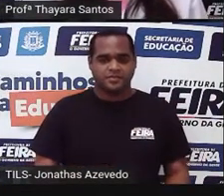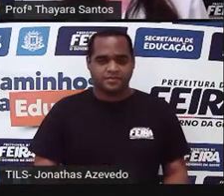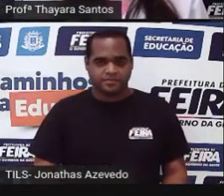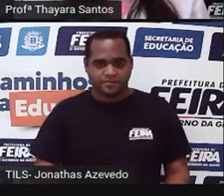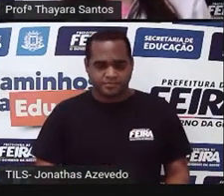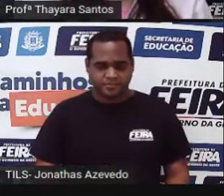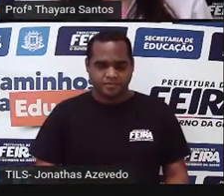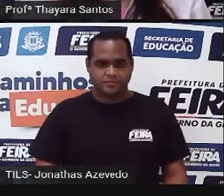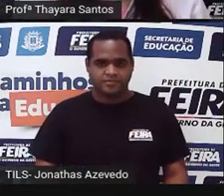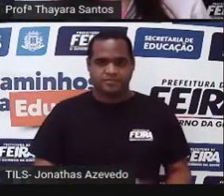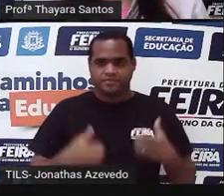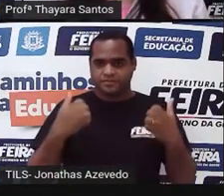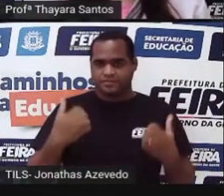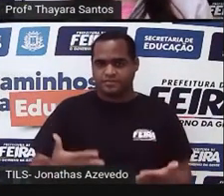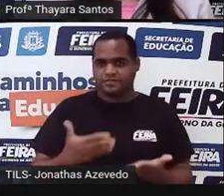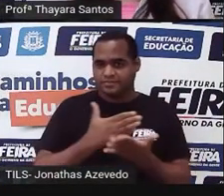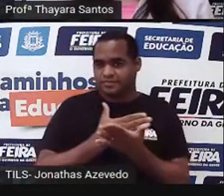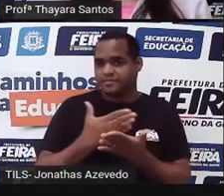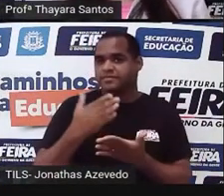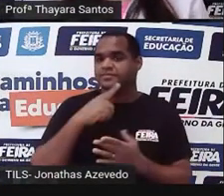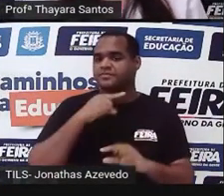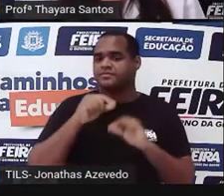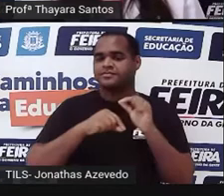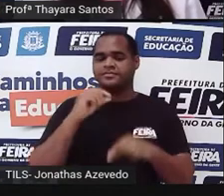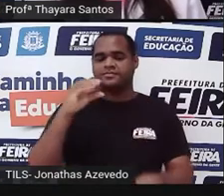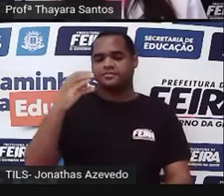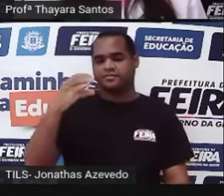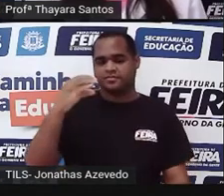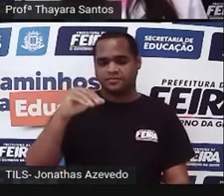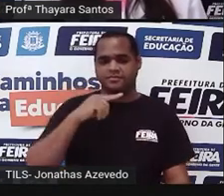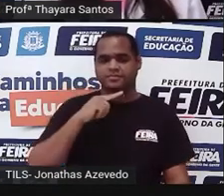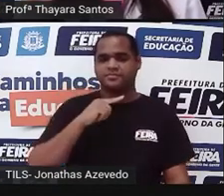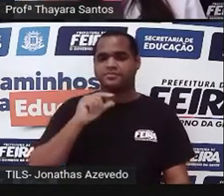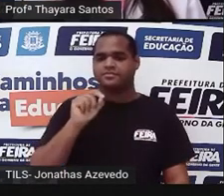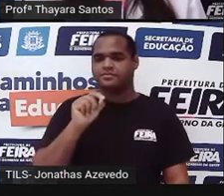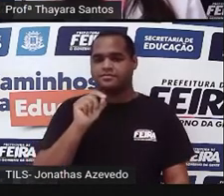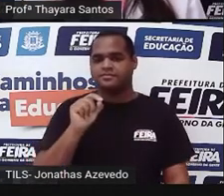E vamos começar a aula de ciências do sexto ano.